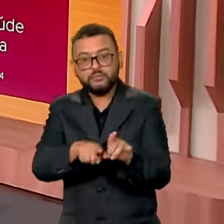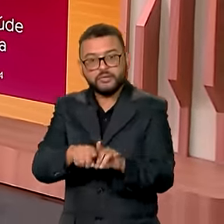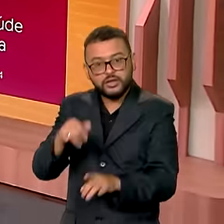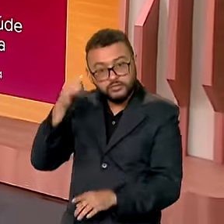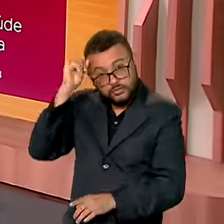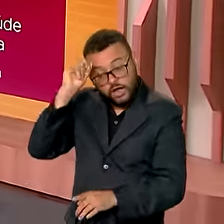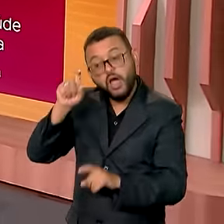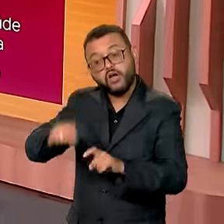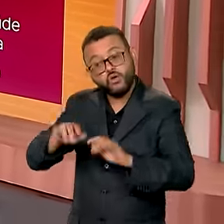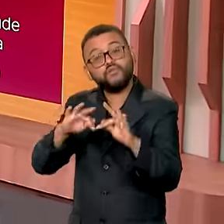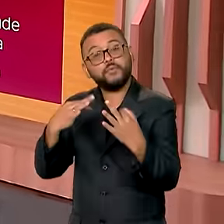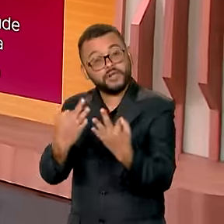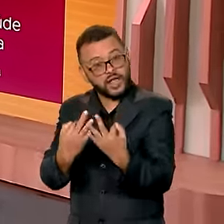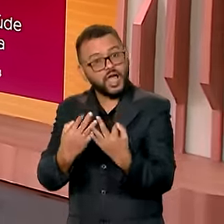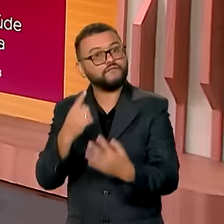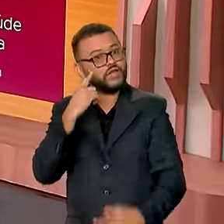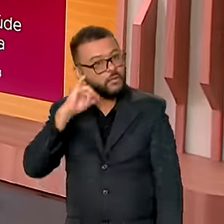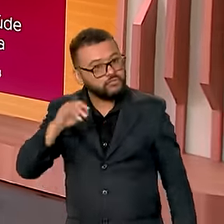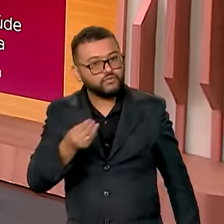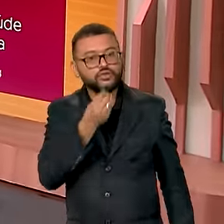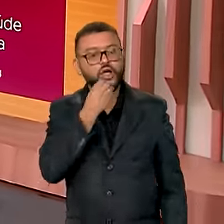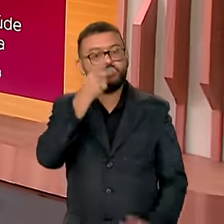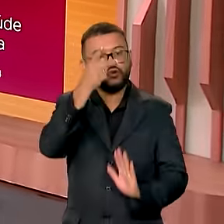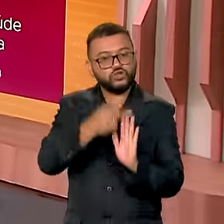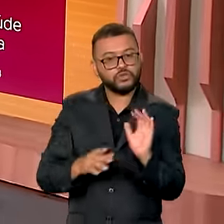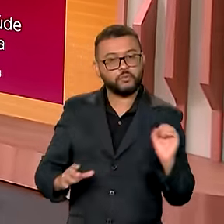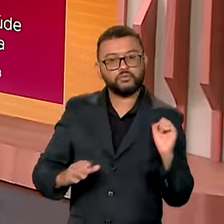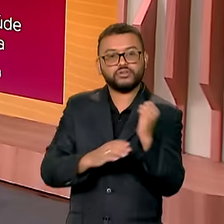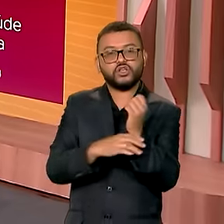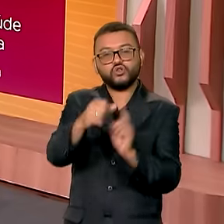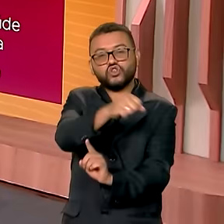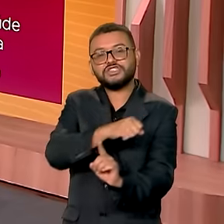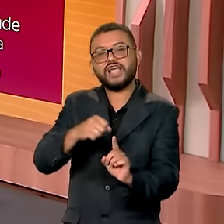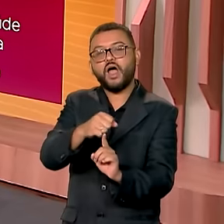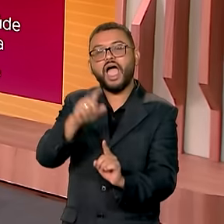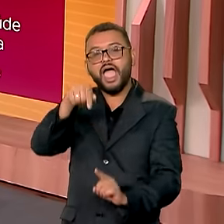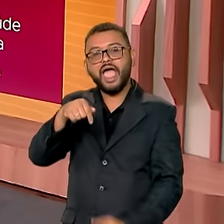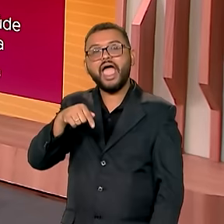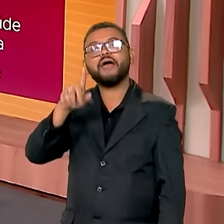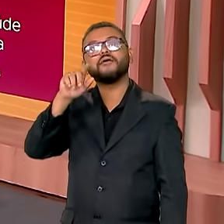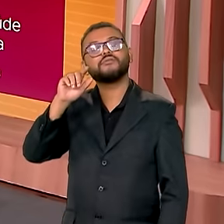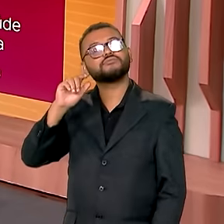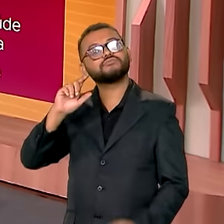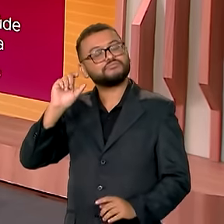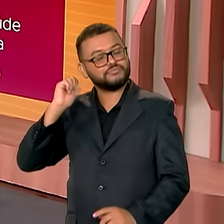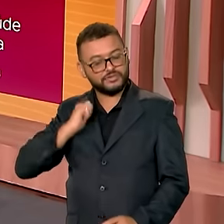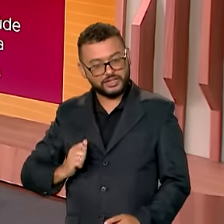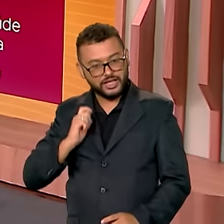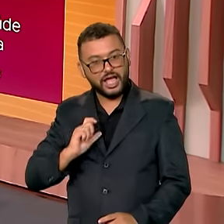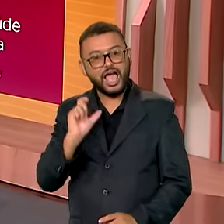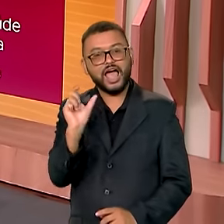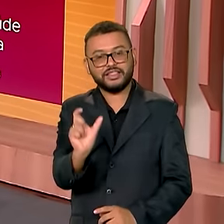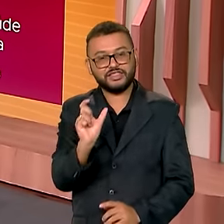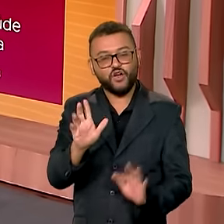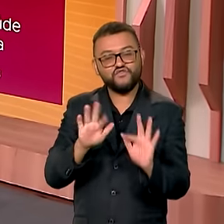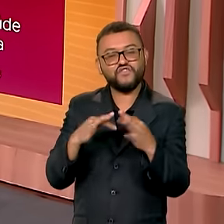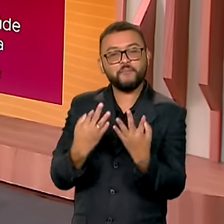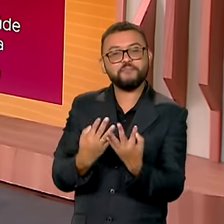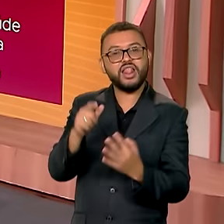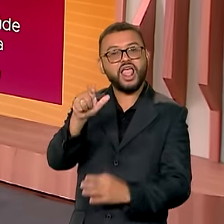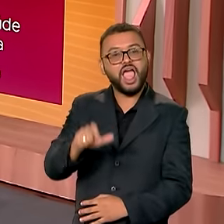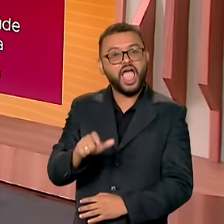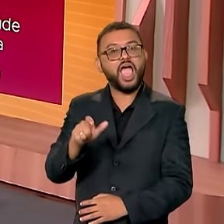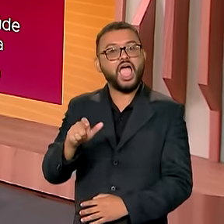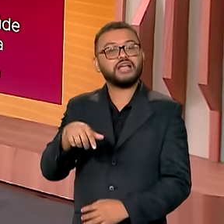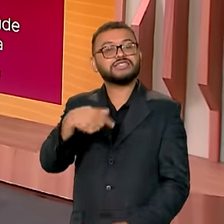a agricultura familiar. Nos programas de proteção social, o destaque fica com o Bolsa Família, ele